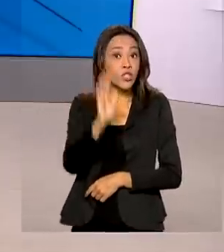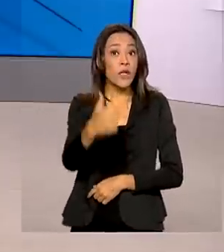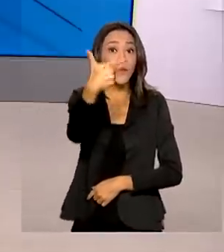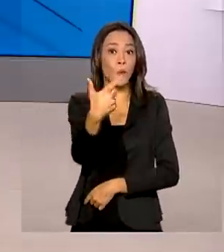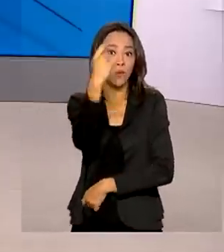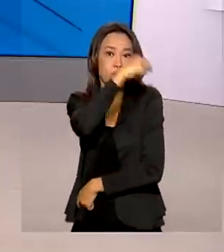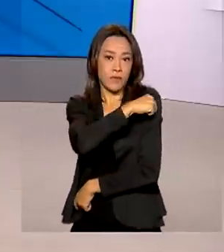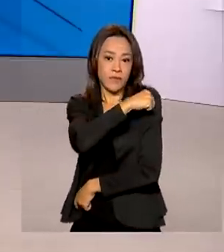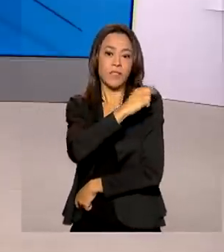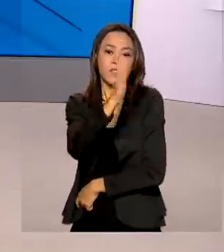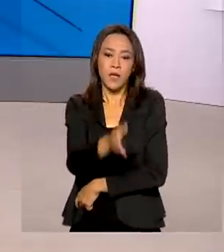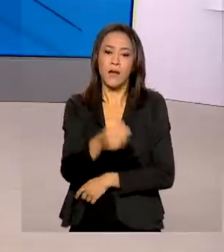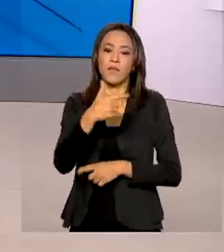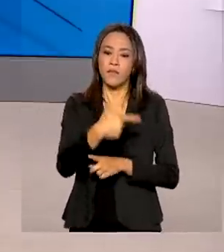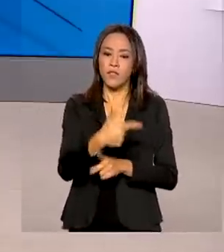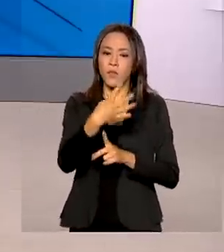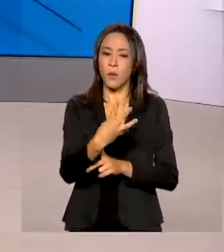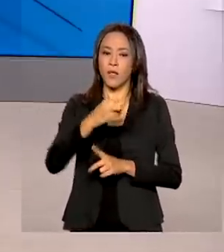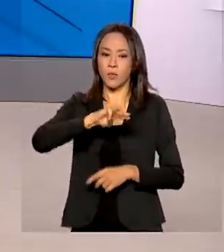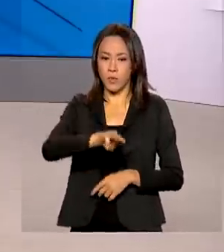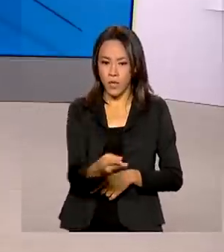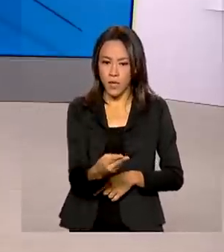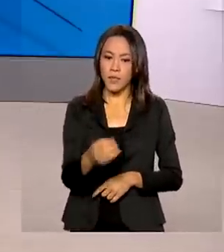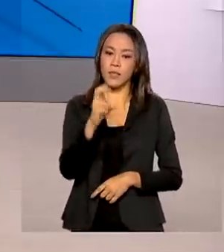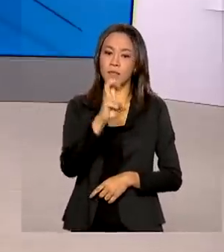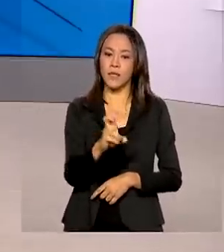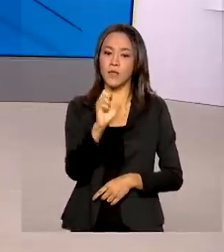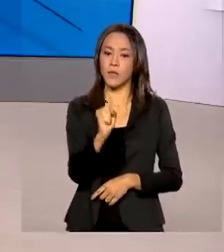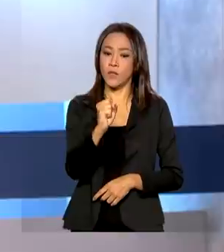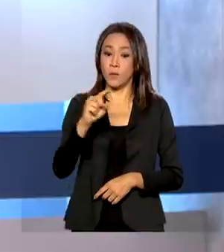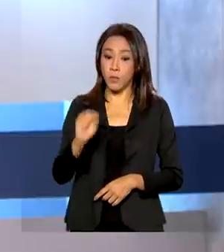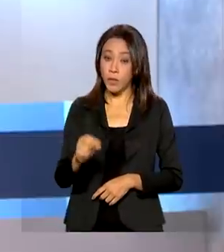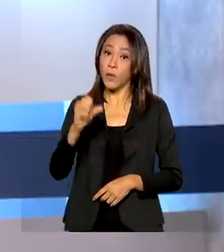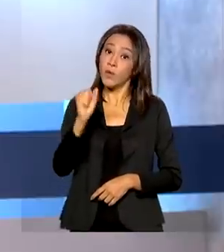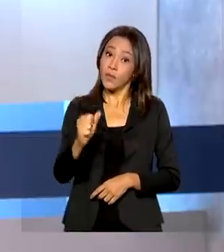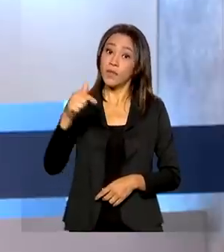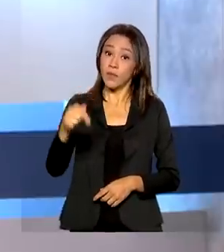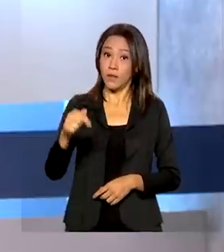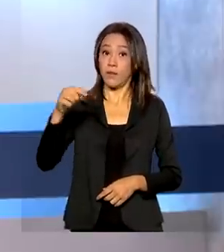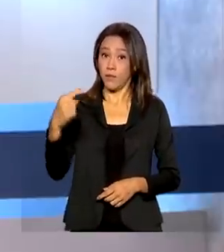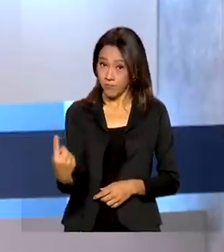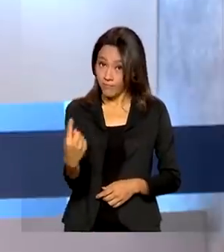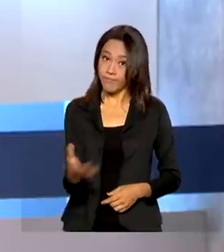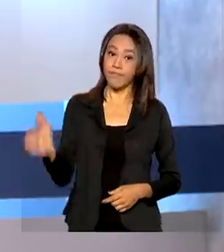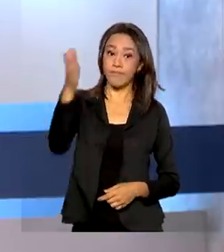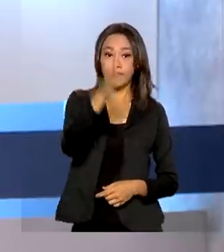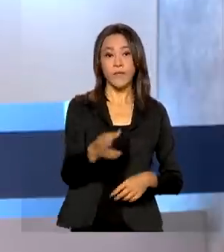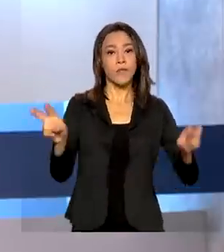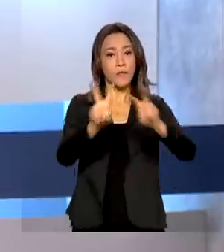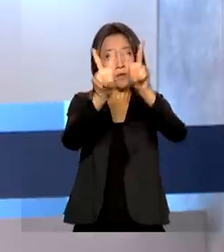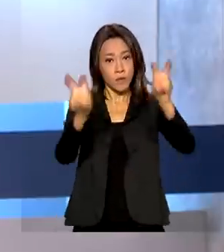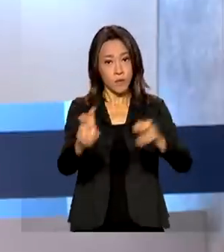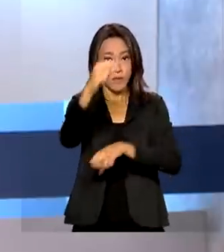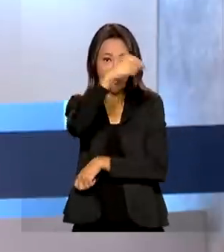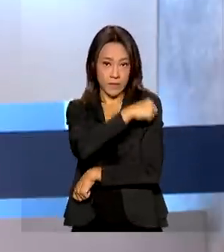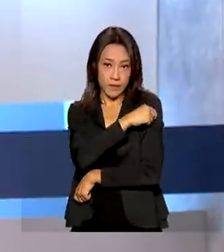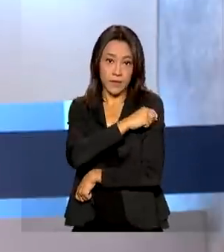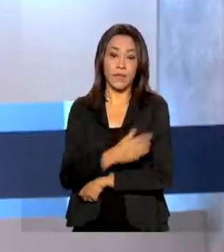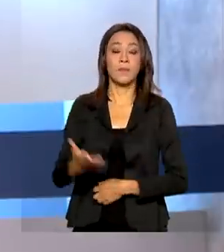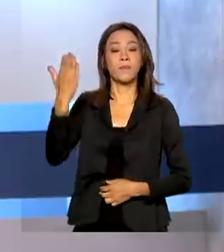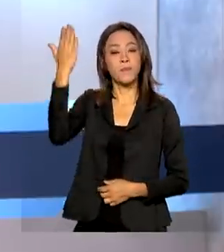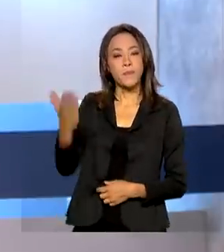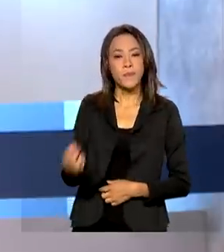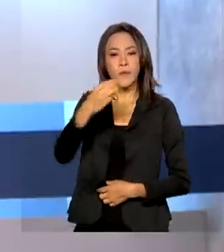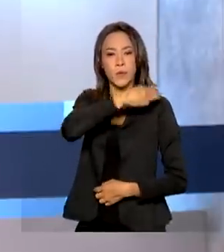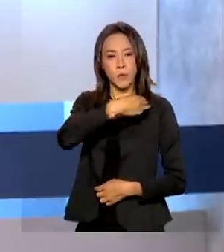são 24 milhões, 588 mil, 871. E ainda sobre vacinas, o ministro-chefe da Secretaria